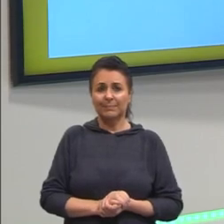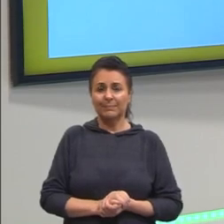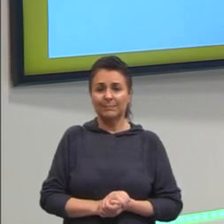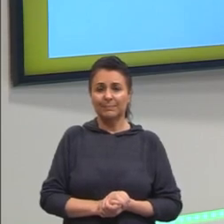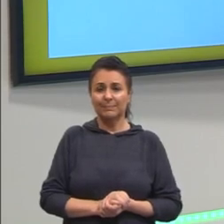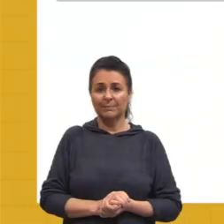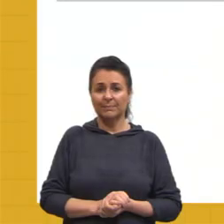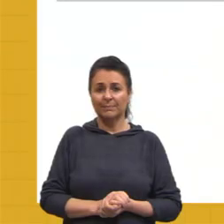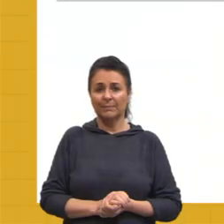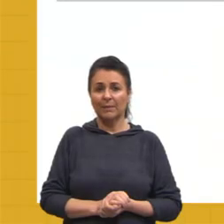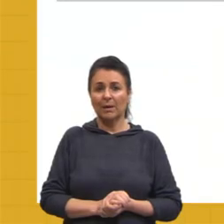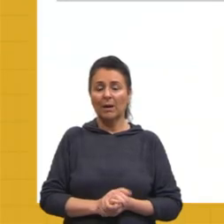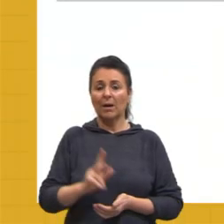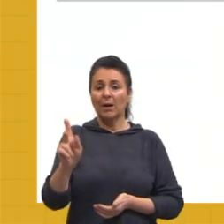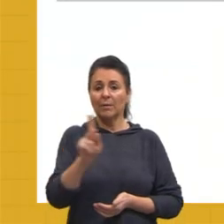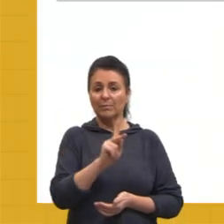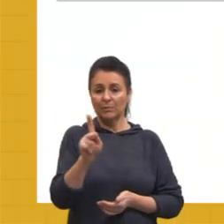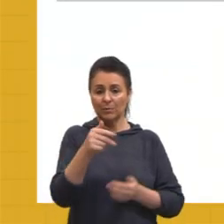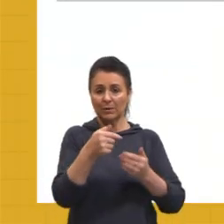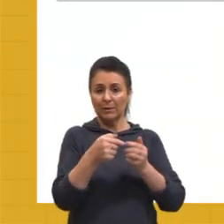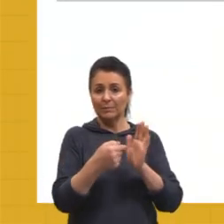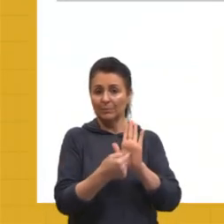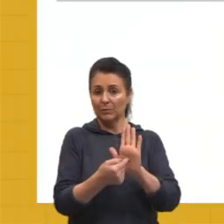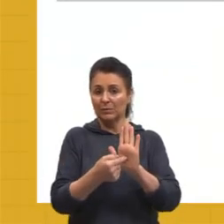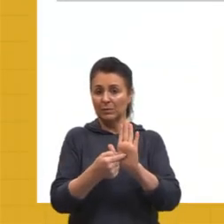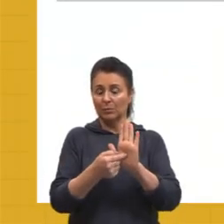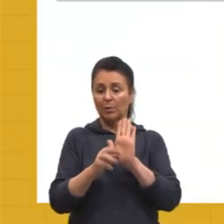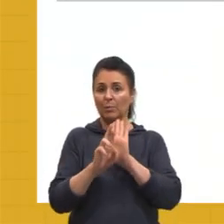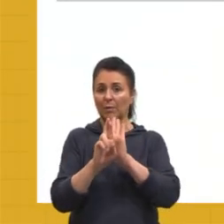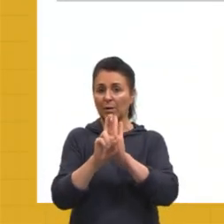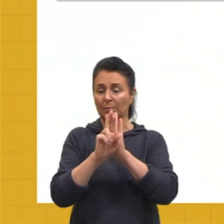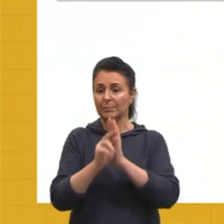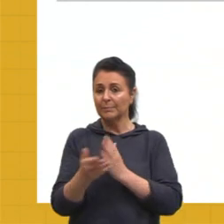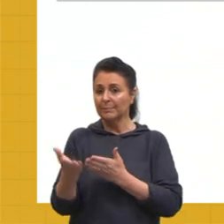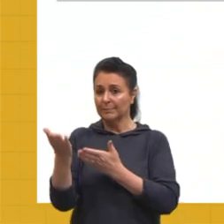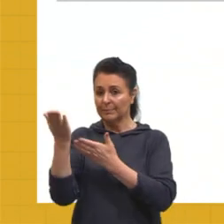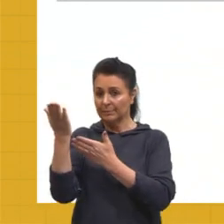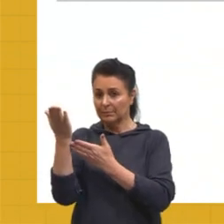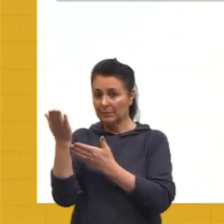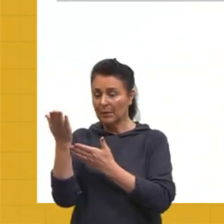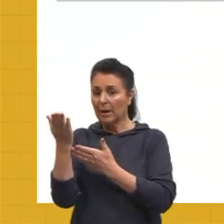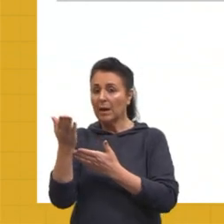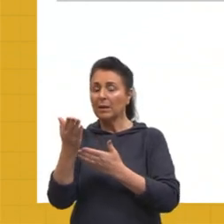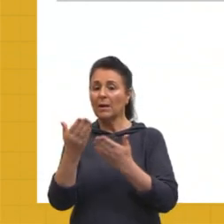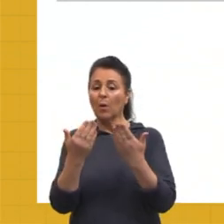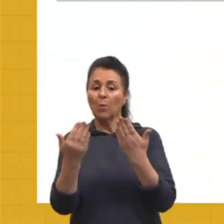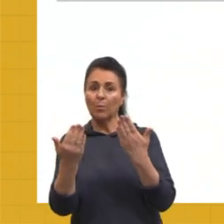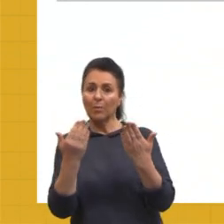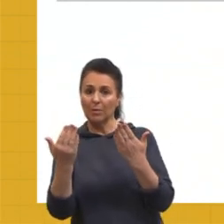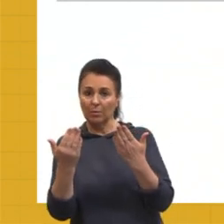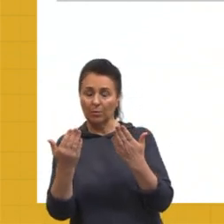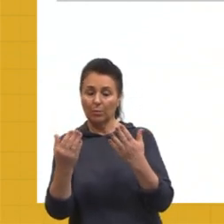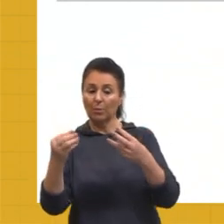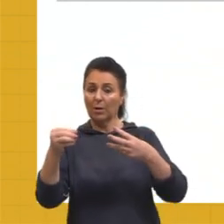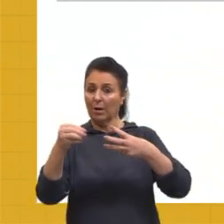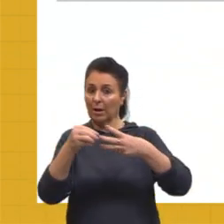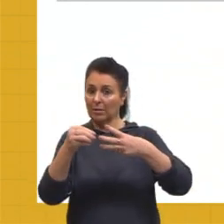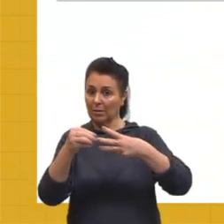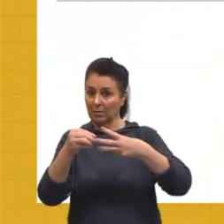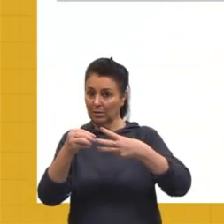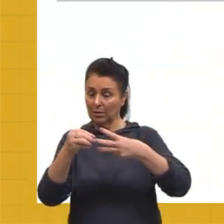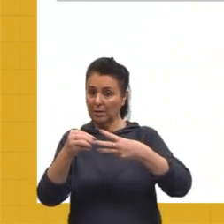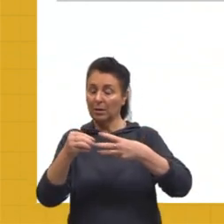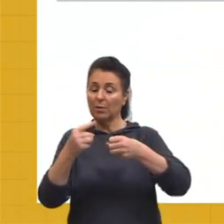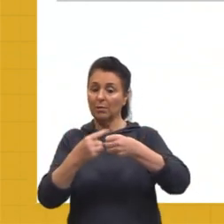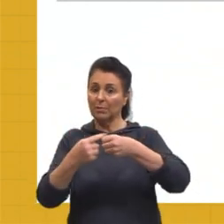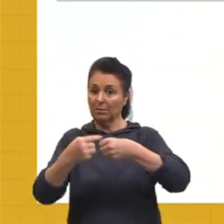Bom, aqui é uma representação se uma célula fosse uma cidade. Mas para a gente também entender melhor